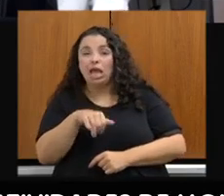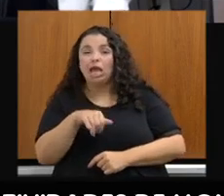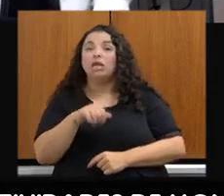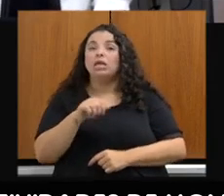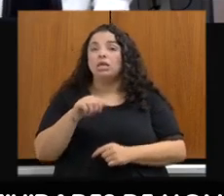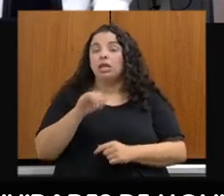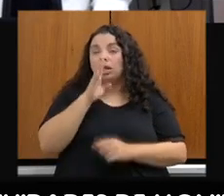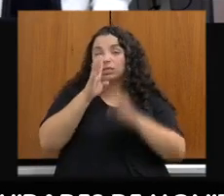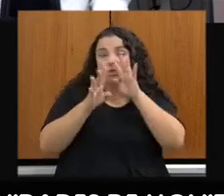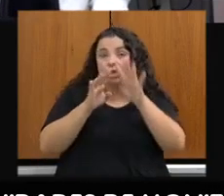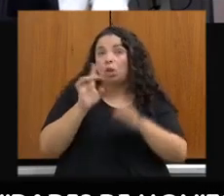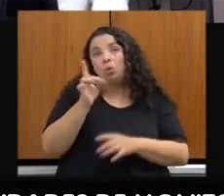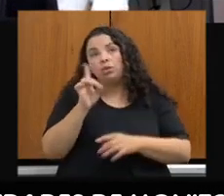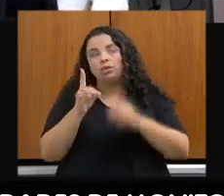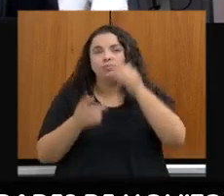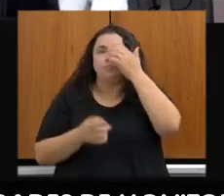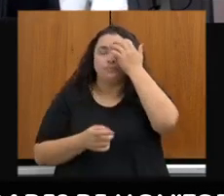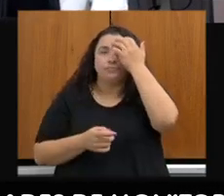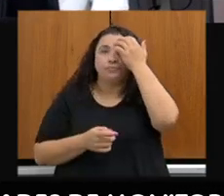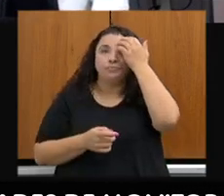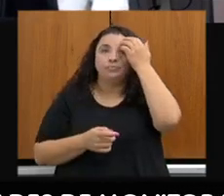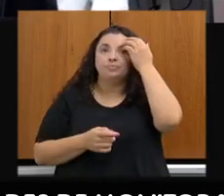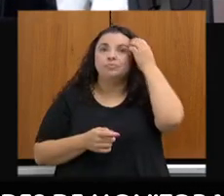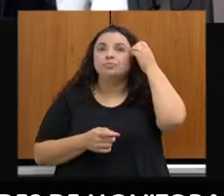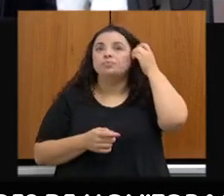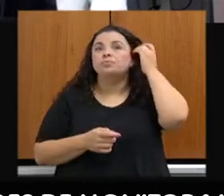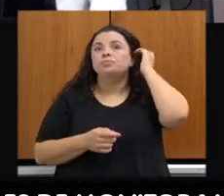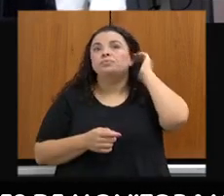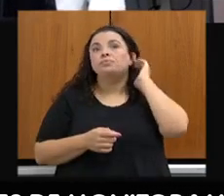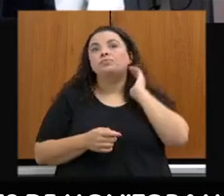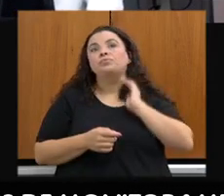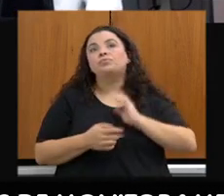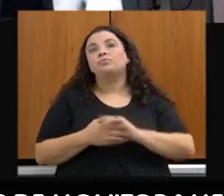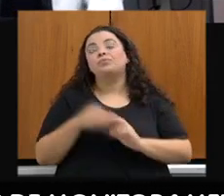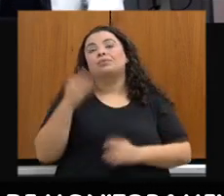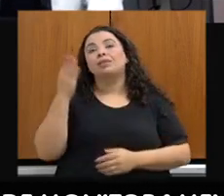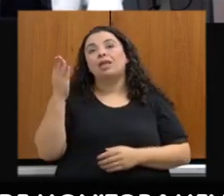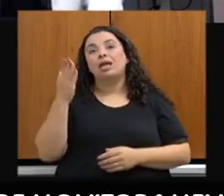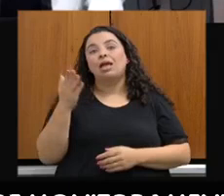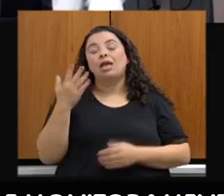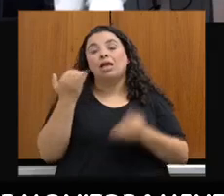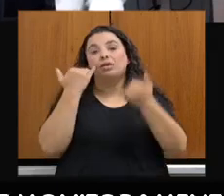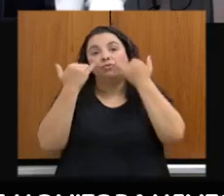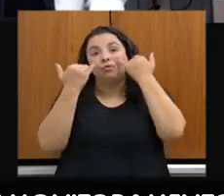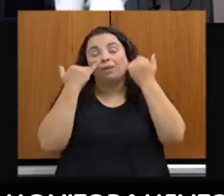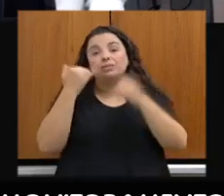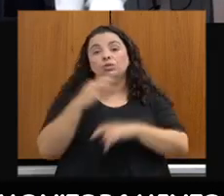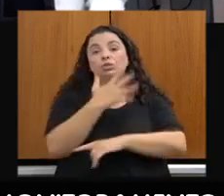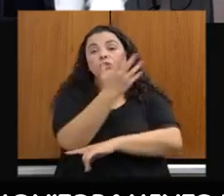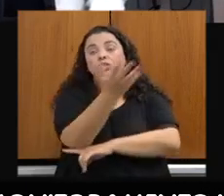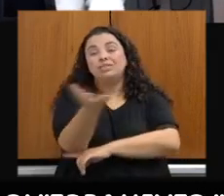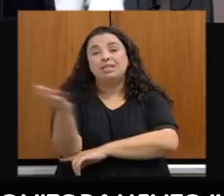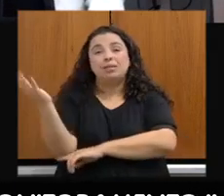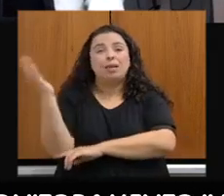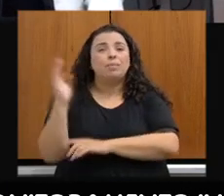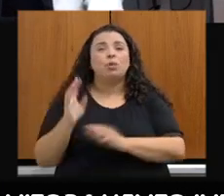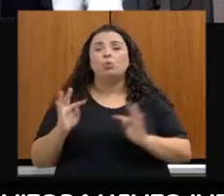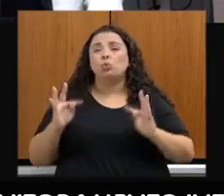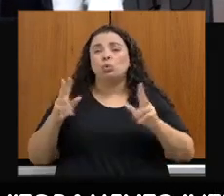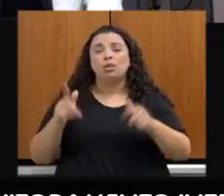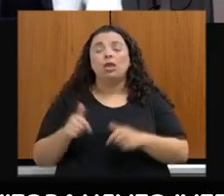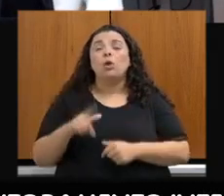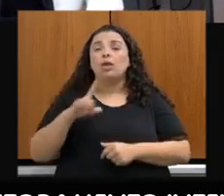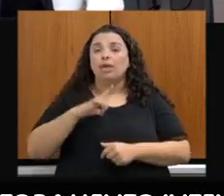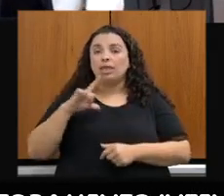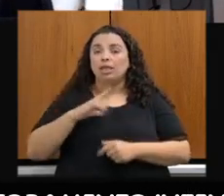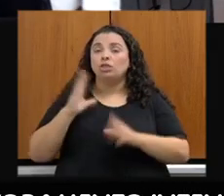Por favor. Aqui eu também queria trazer os dados de desmatamento total, autorizado ou não, apurados pelo IEF,